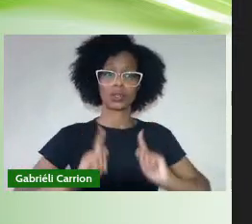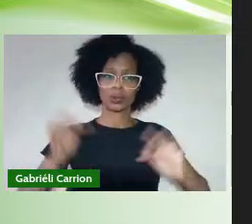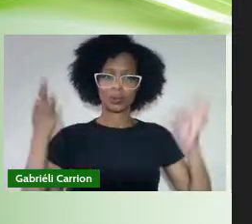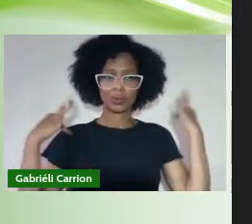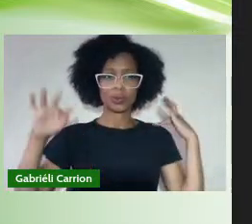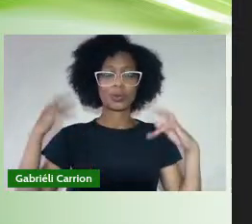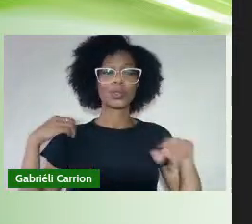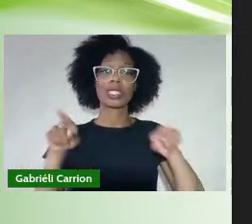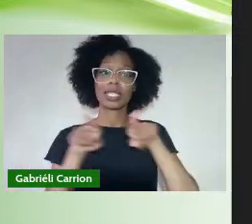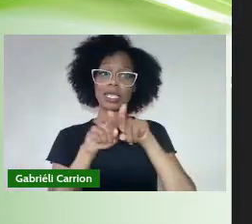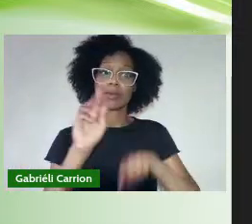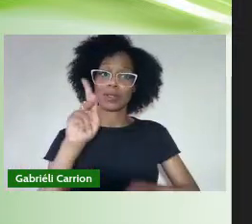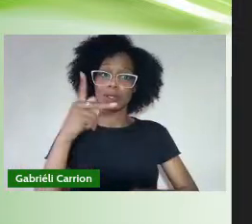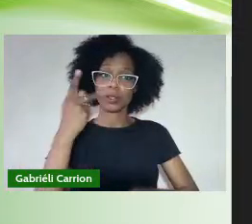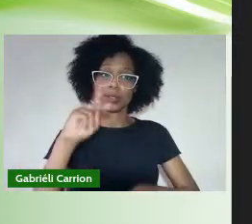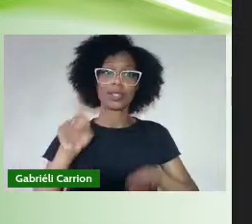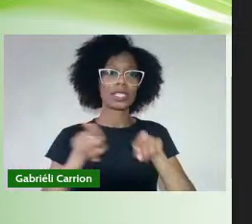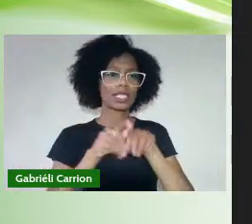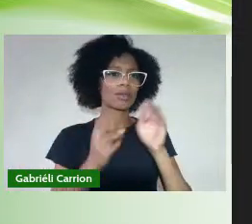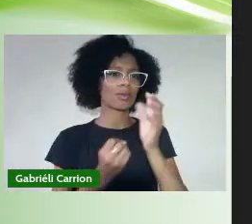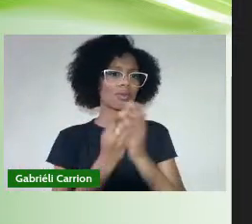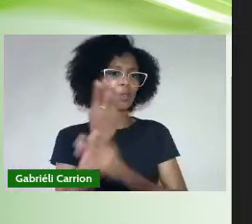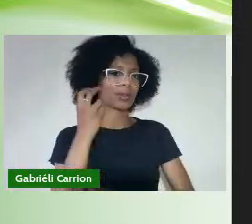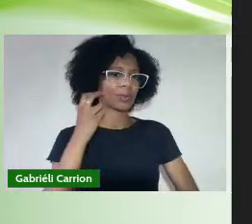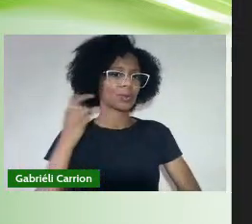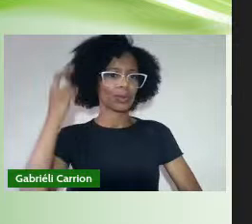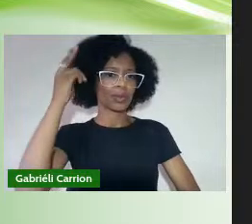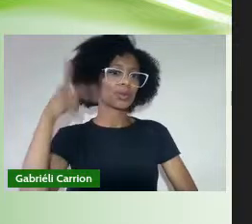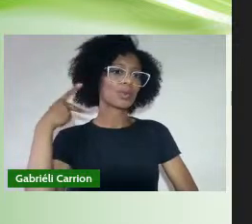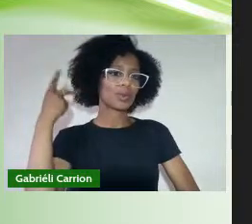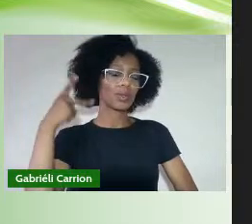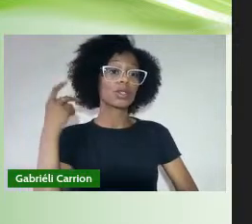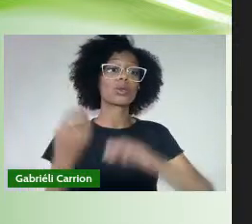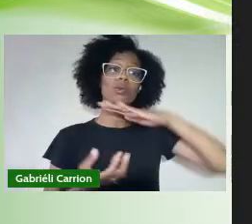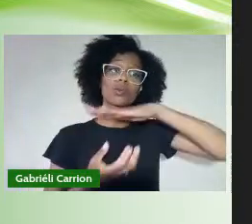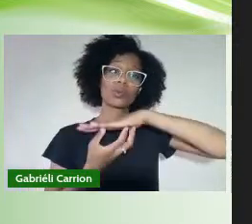história e produção e política cultural do campus de Aguarão.